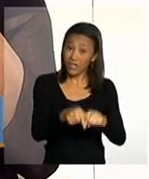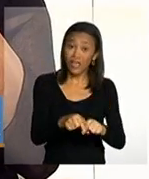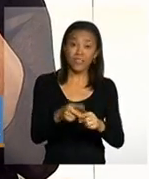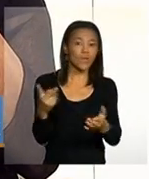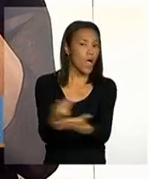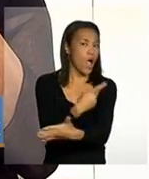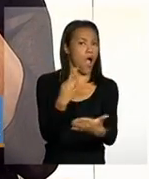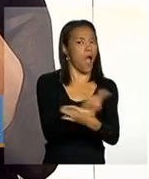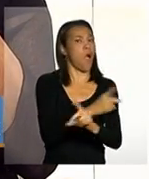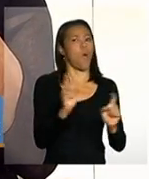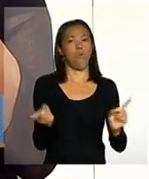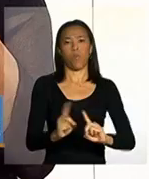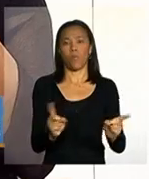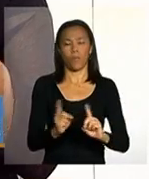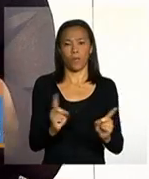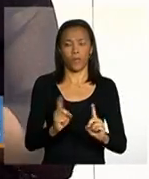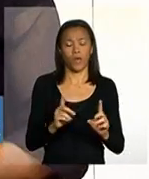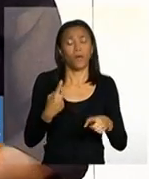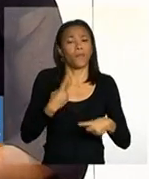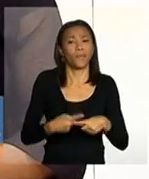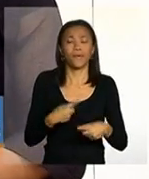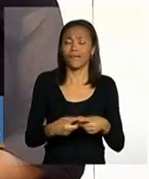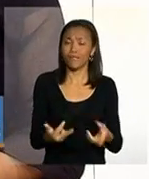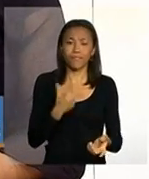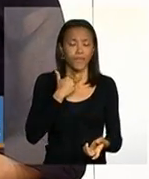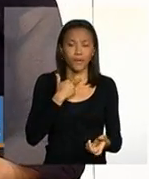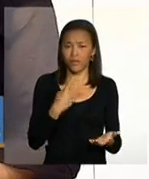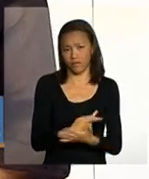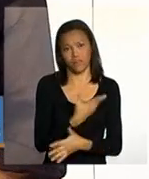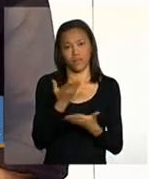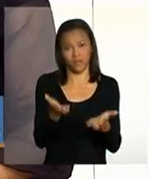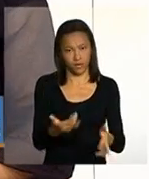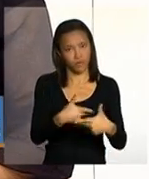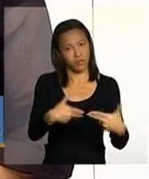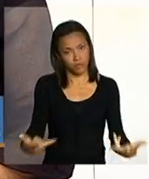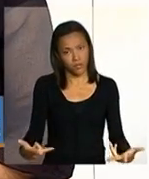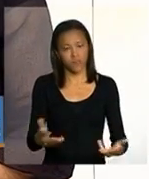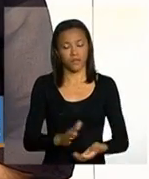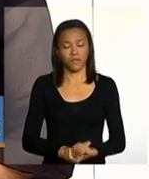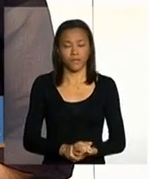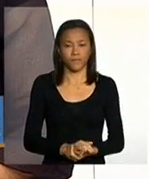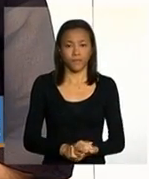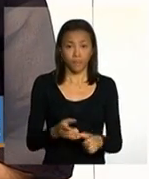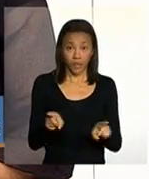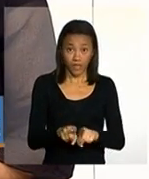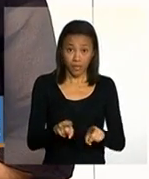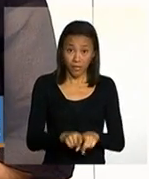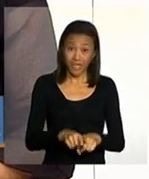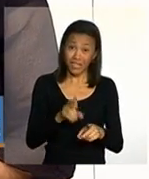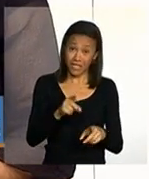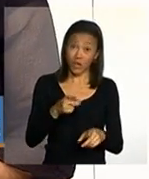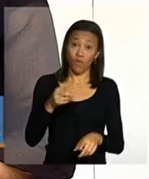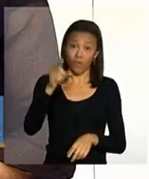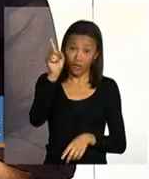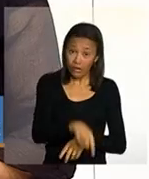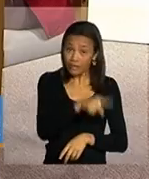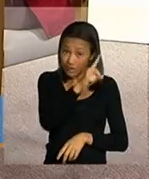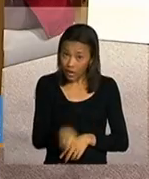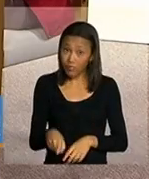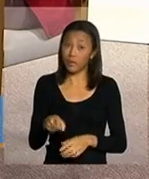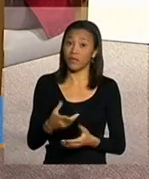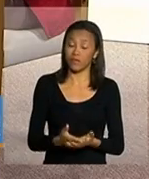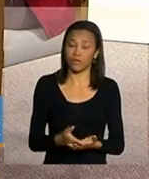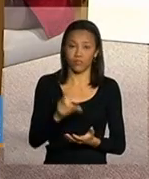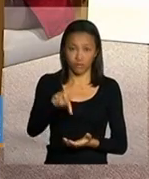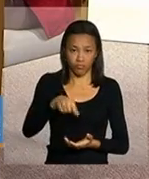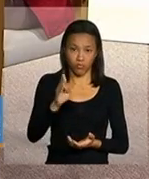mais aconteçam porque elas não devem acontecer e nessa situação do cancelamento se ainda se o